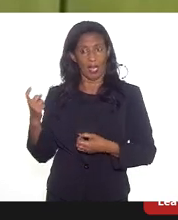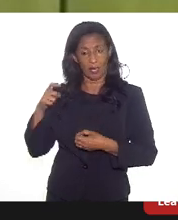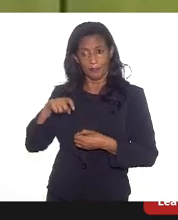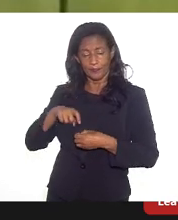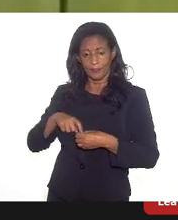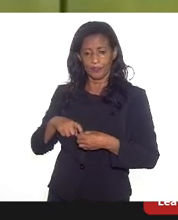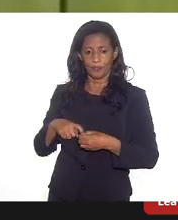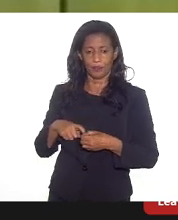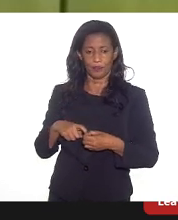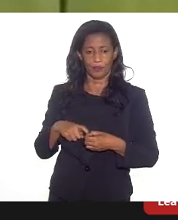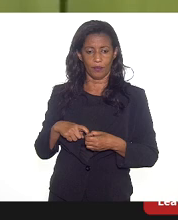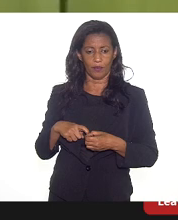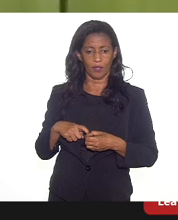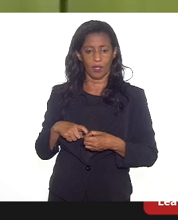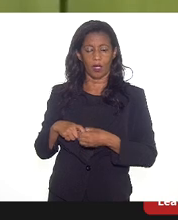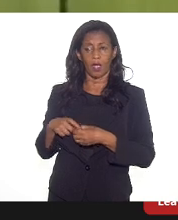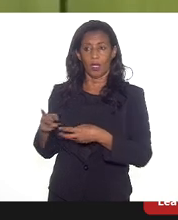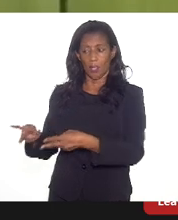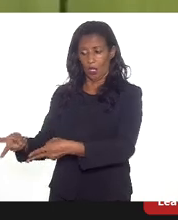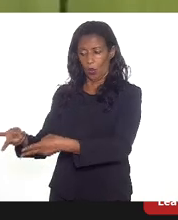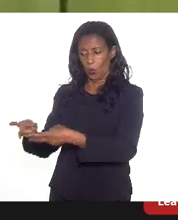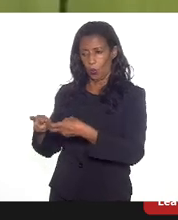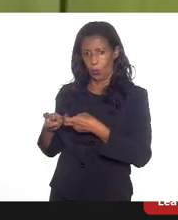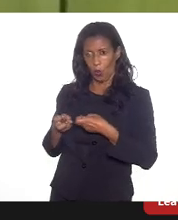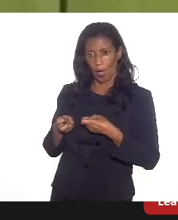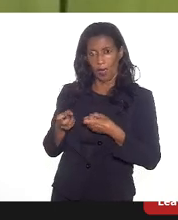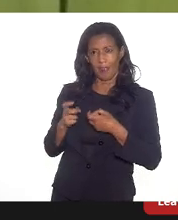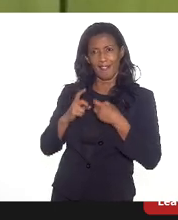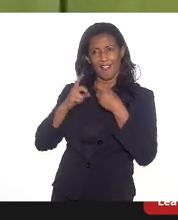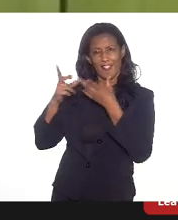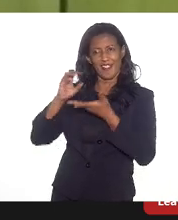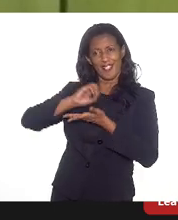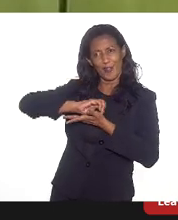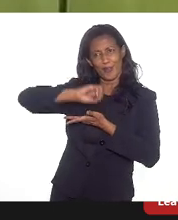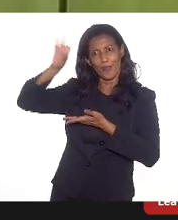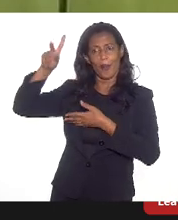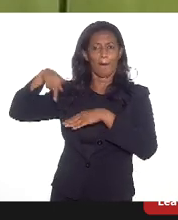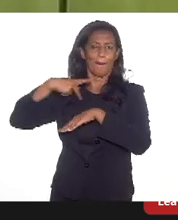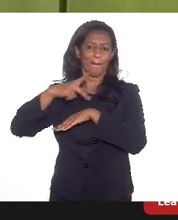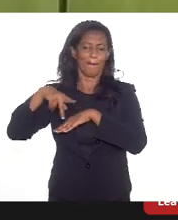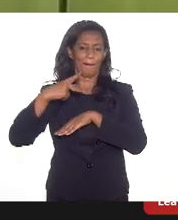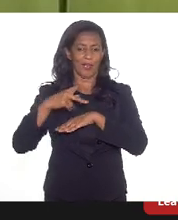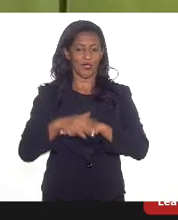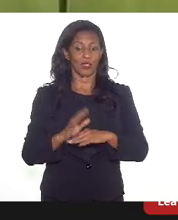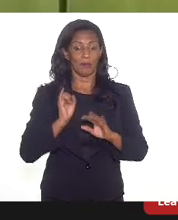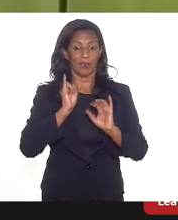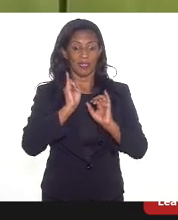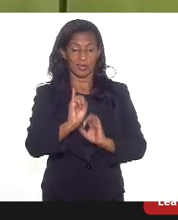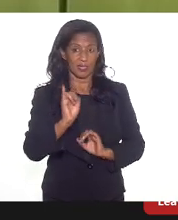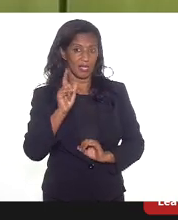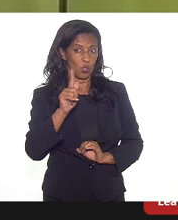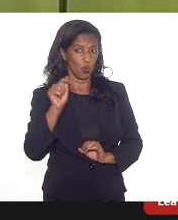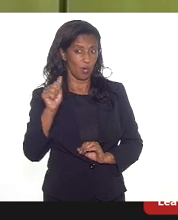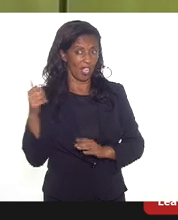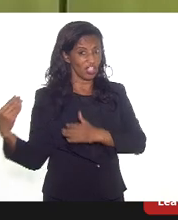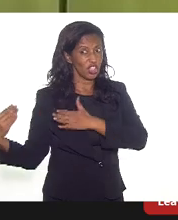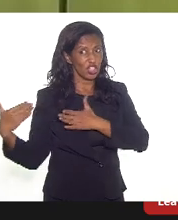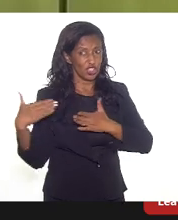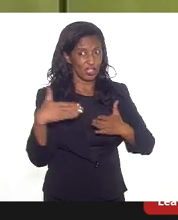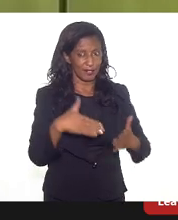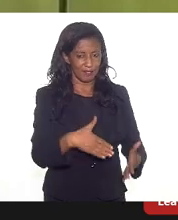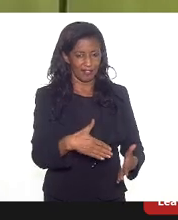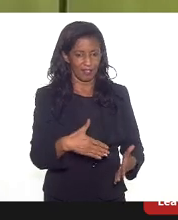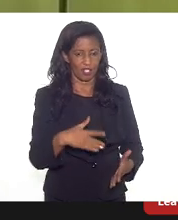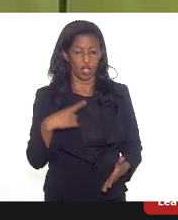quer explorar petróleo e quer exportar. É isso aí. Mas, se o gás chegar do jeito que vai chegar,